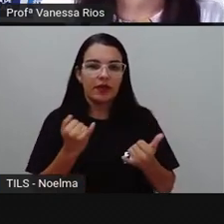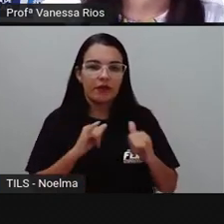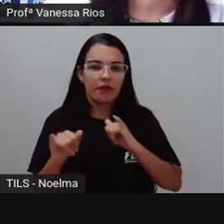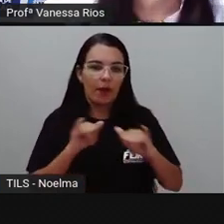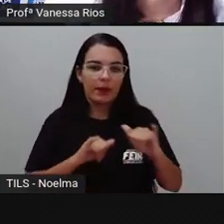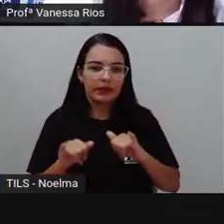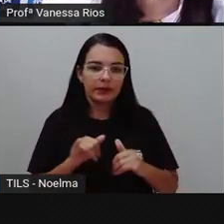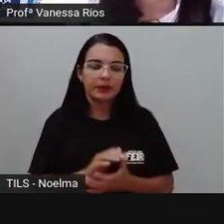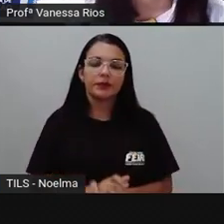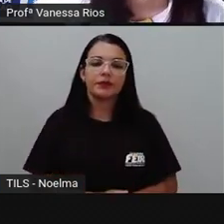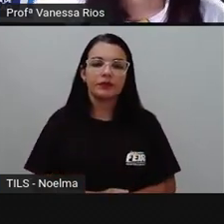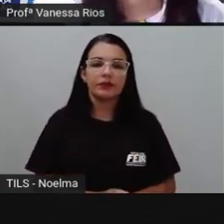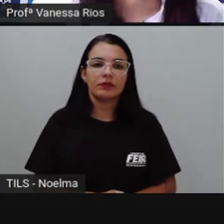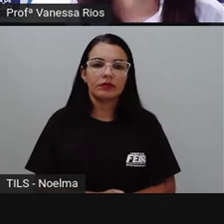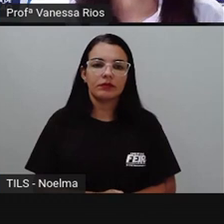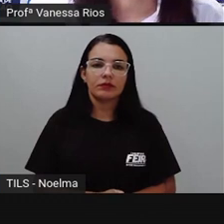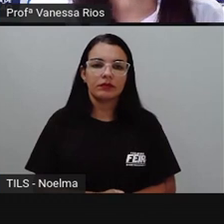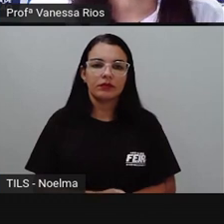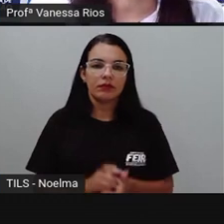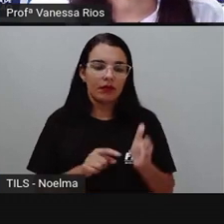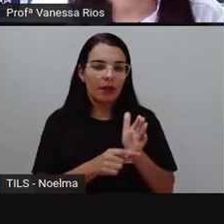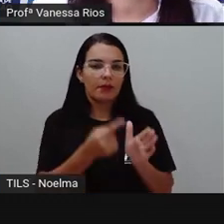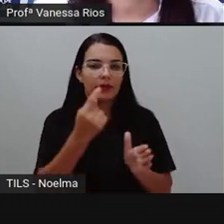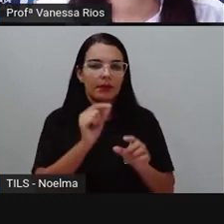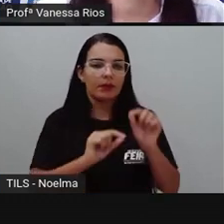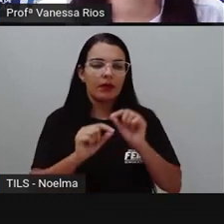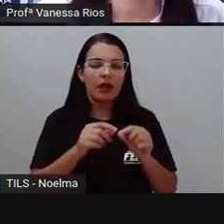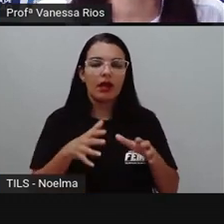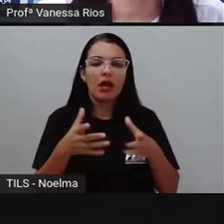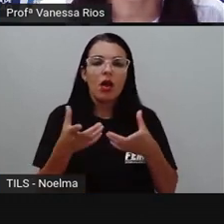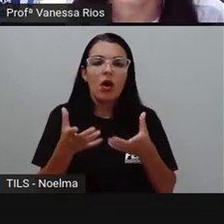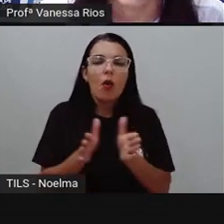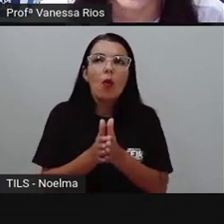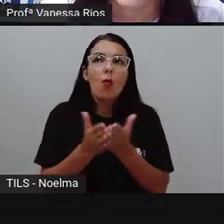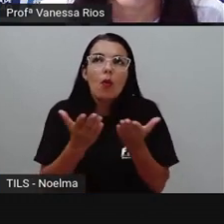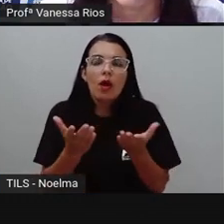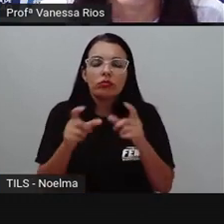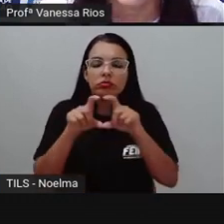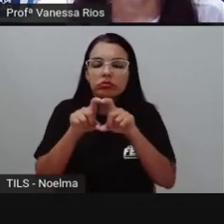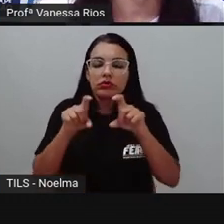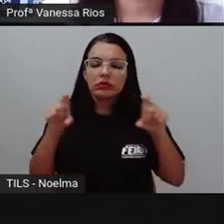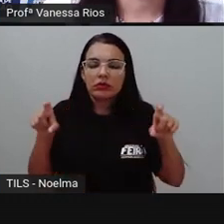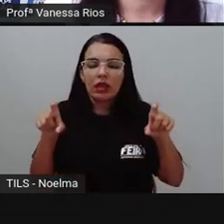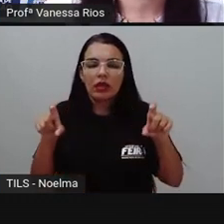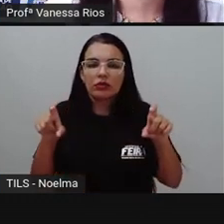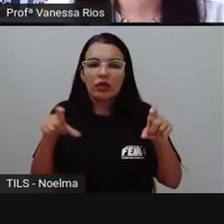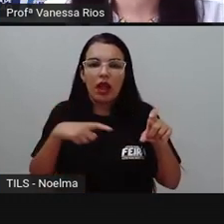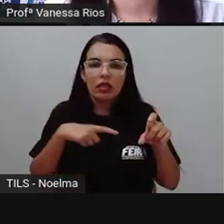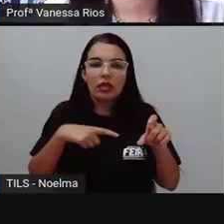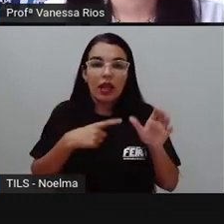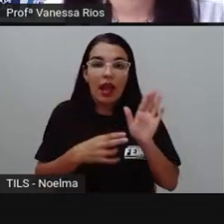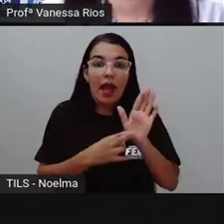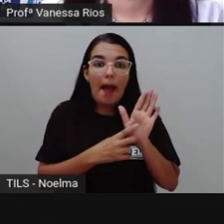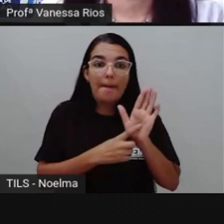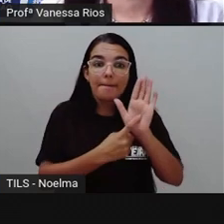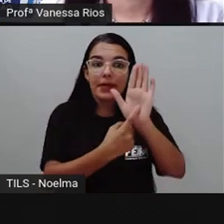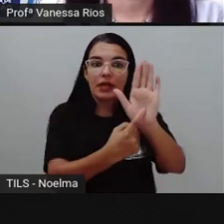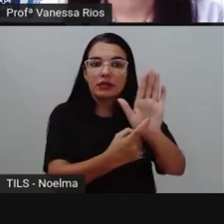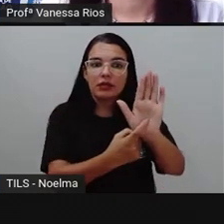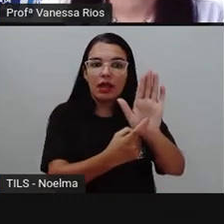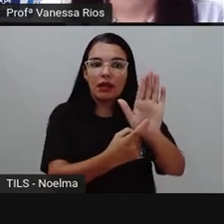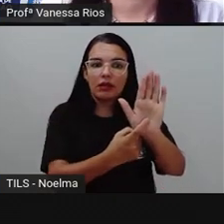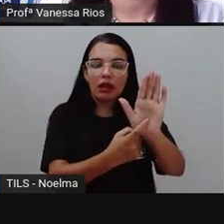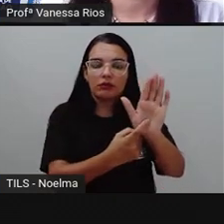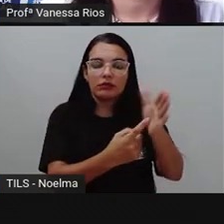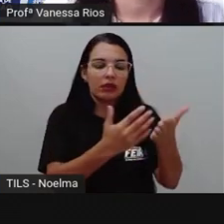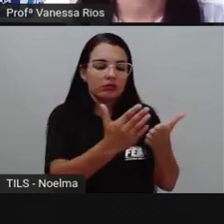pergunta diz assim, em qual trecho o autor apresenta a obra? Percebendo a estrutura da resenha crítica,